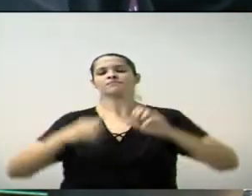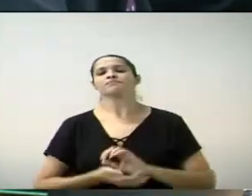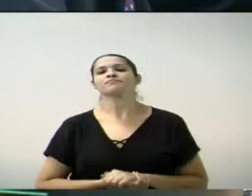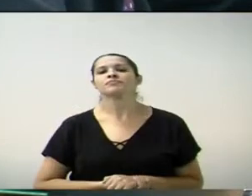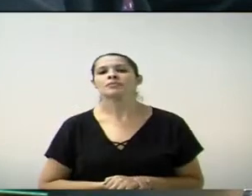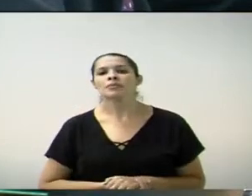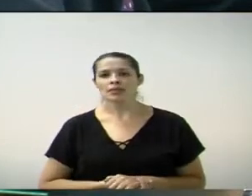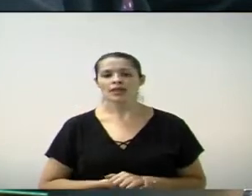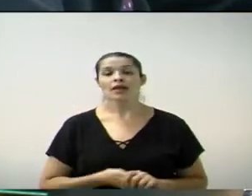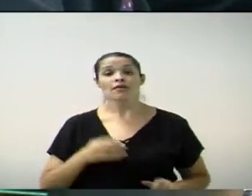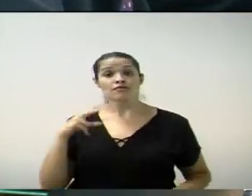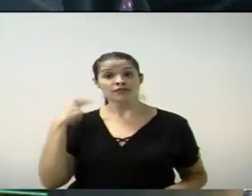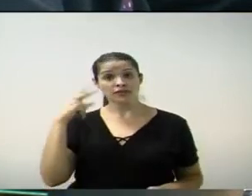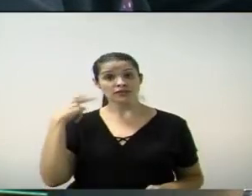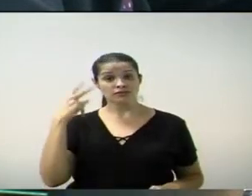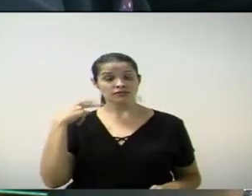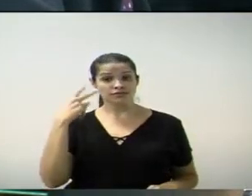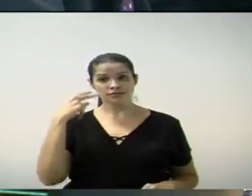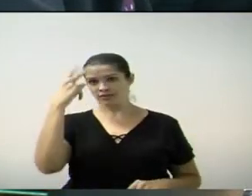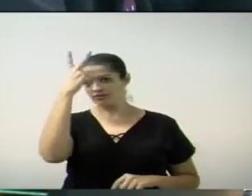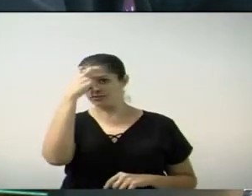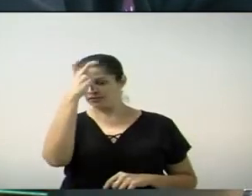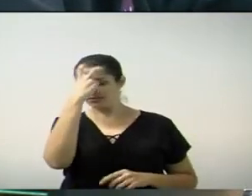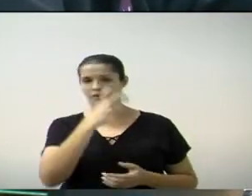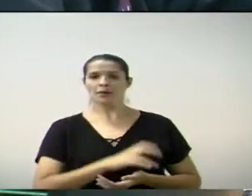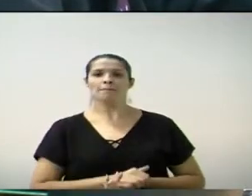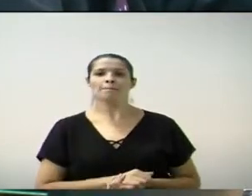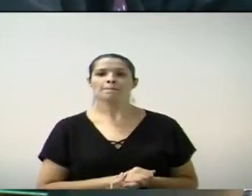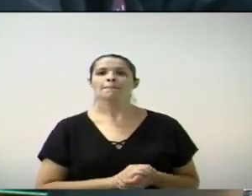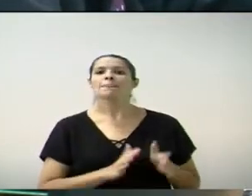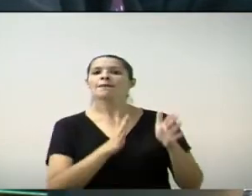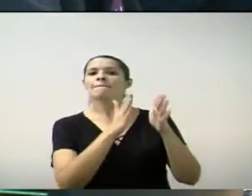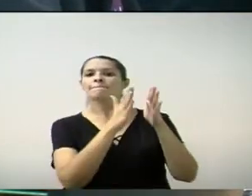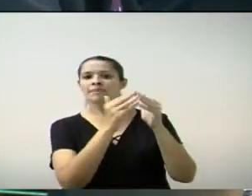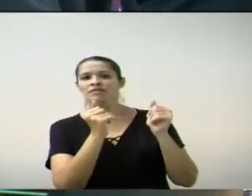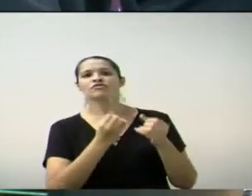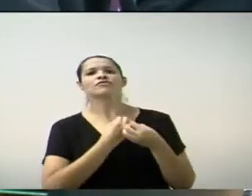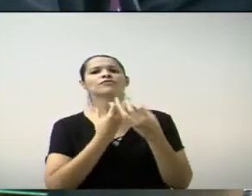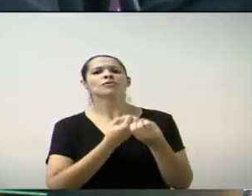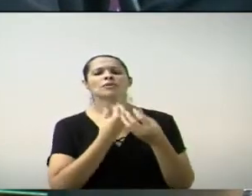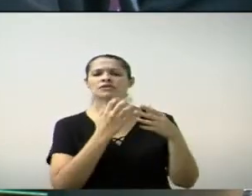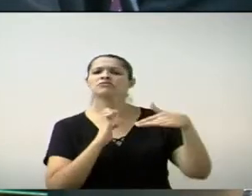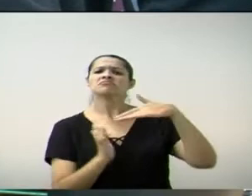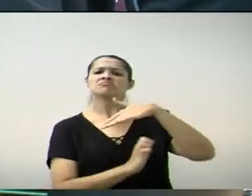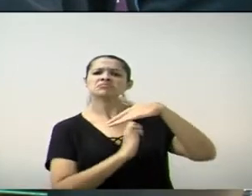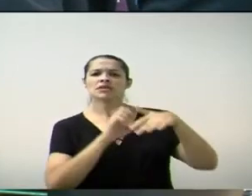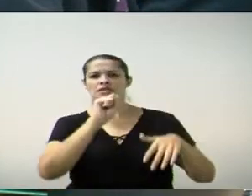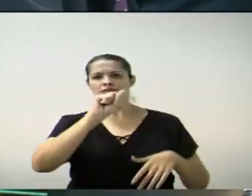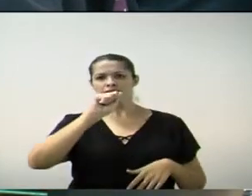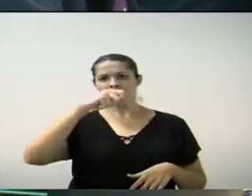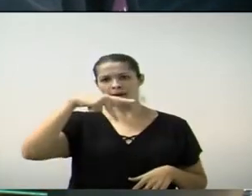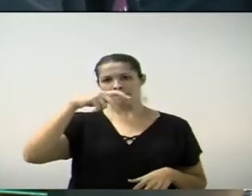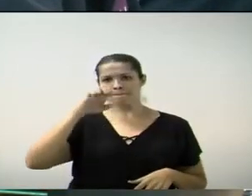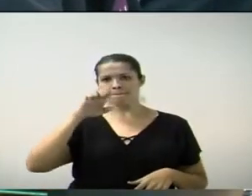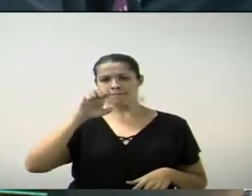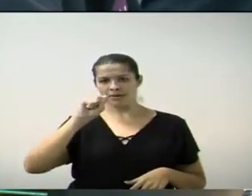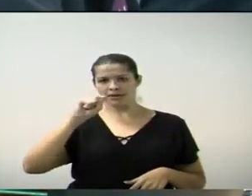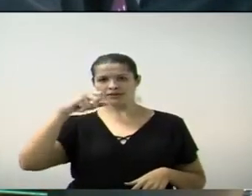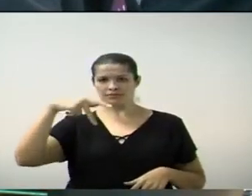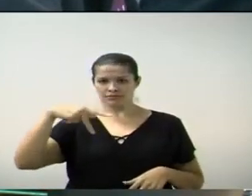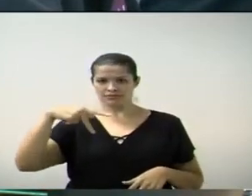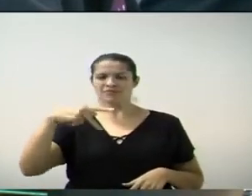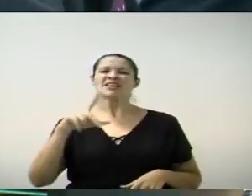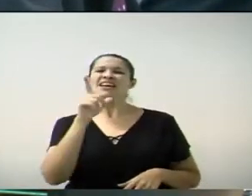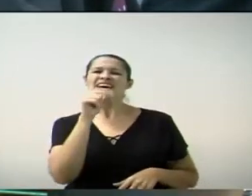106, o vereador Fábio Valadão, requerendo a Sabesp informações sobre pontos de esgoto que deságuam